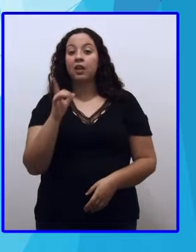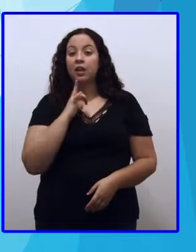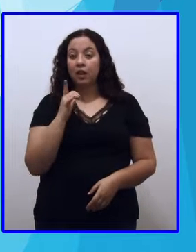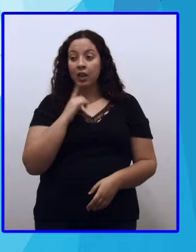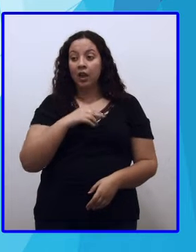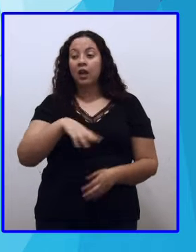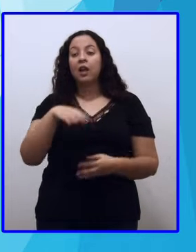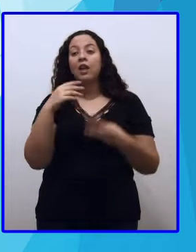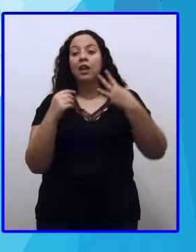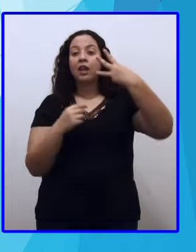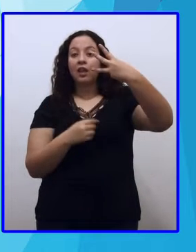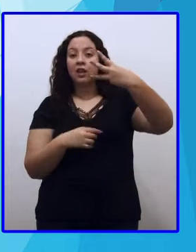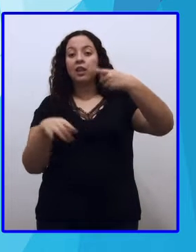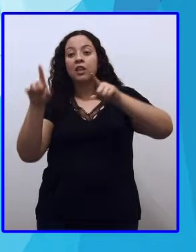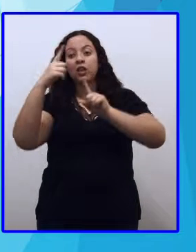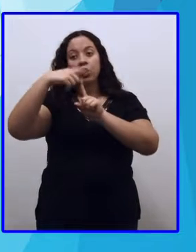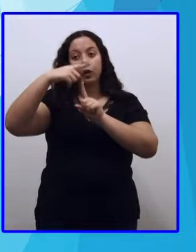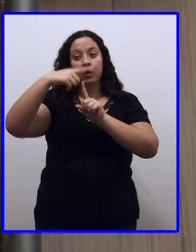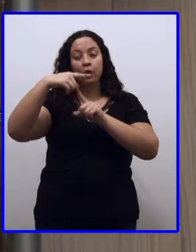Quer ver?